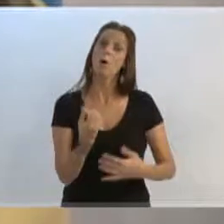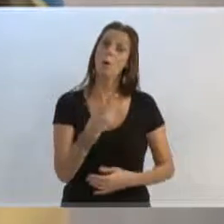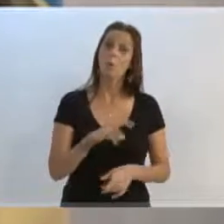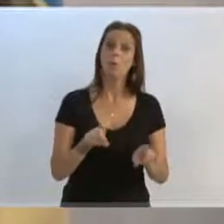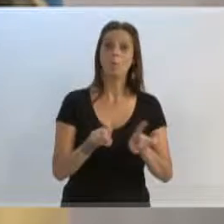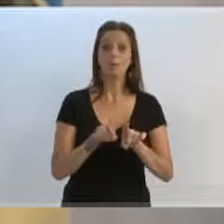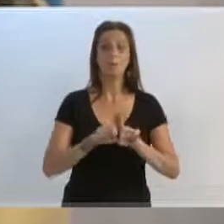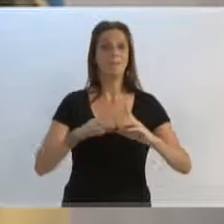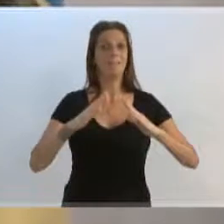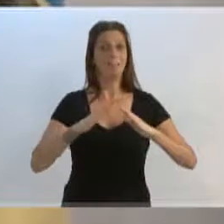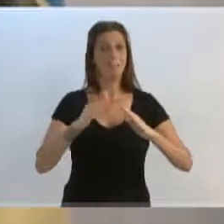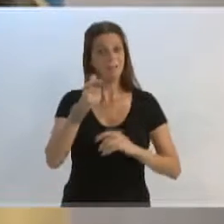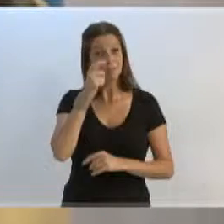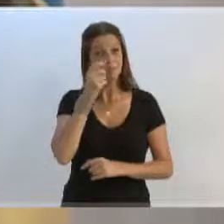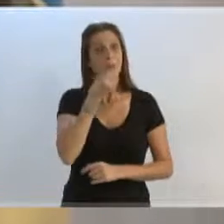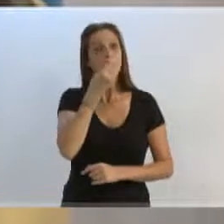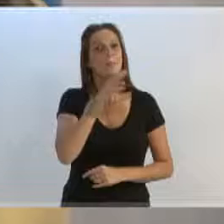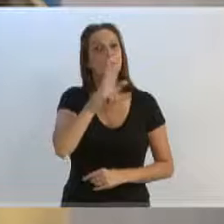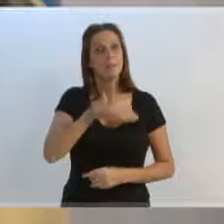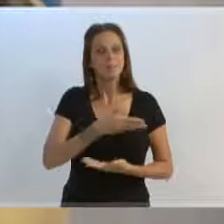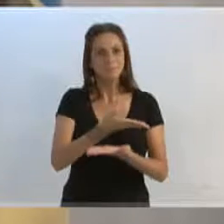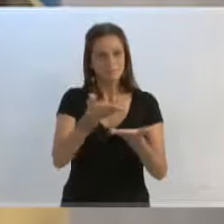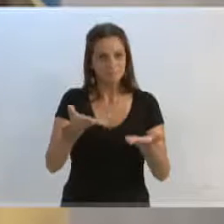nas suas residências, uma boa tarde.